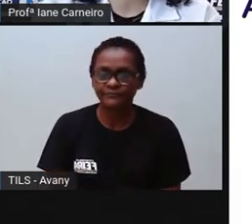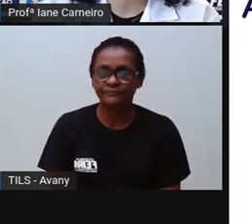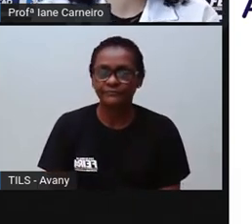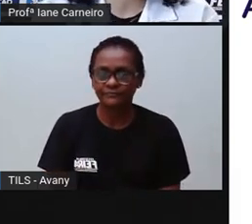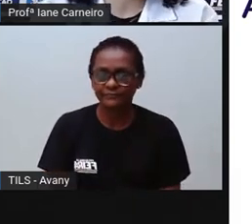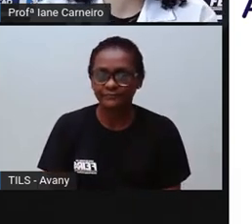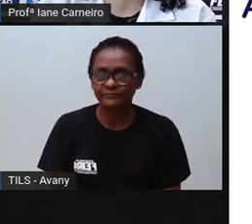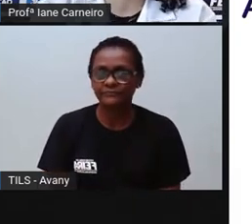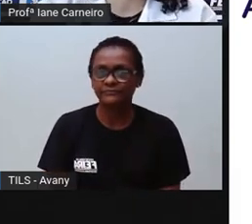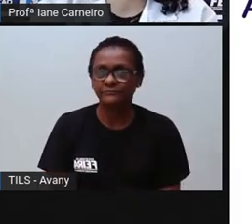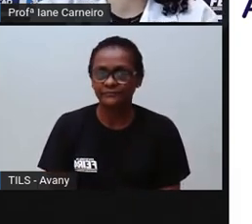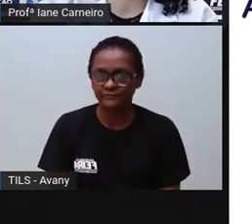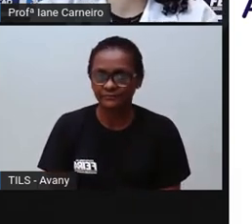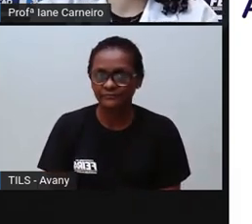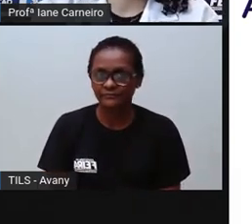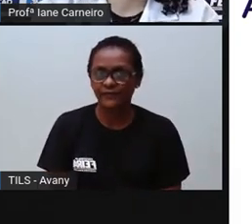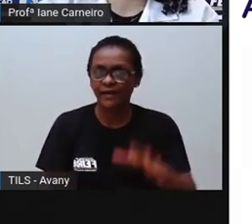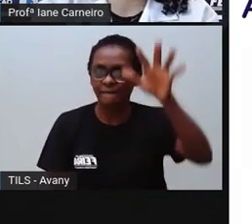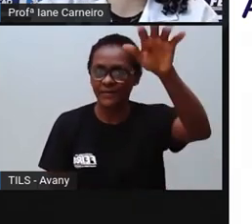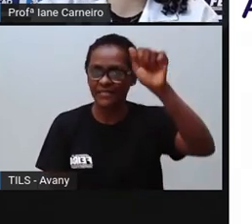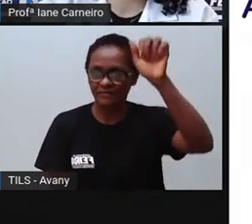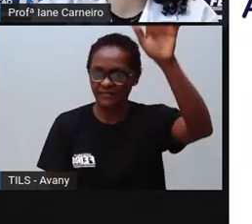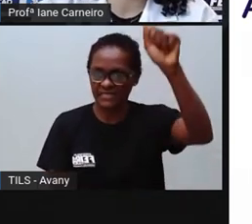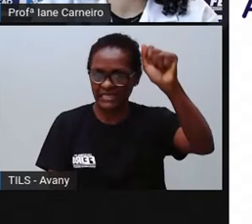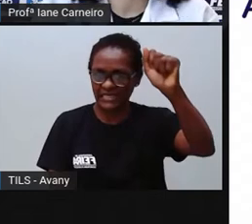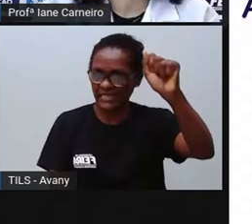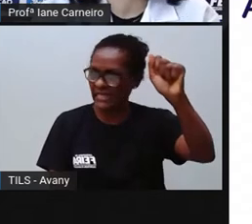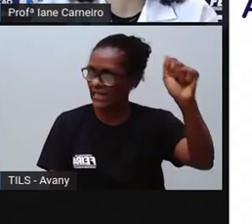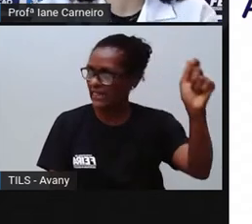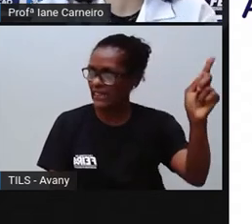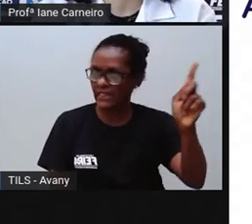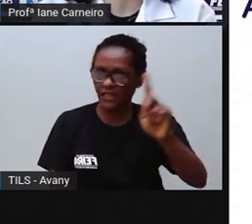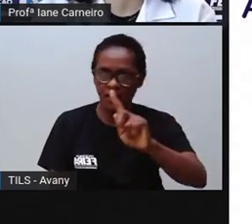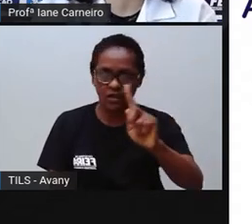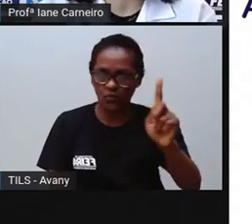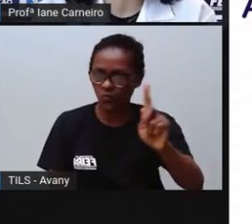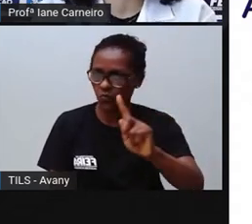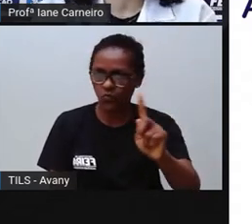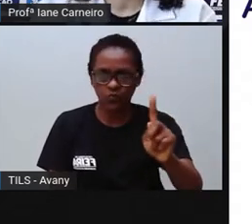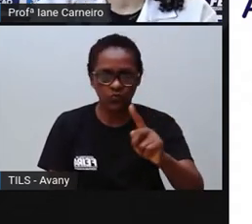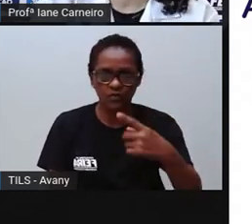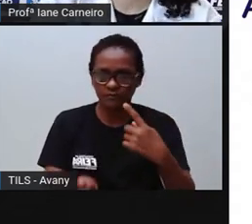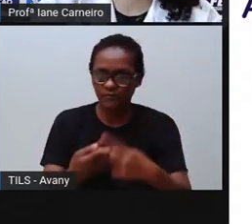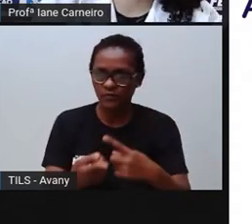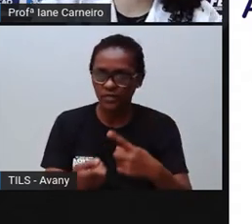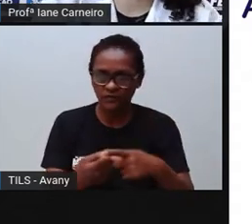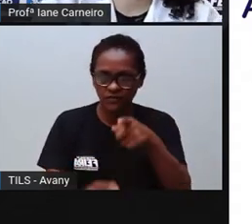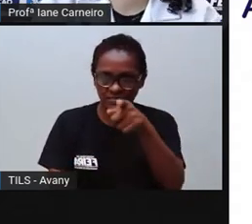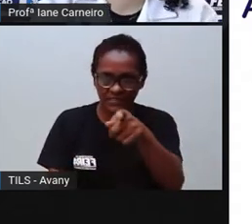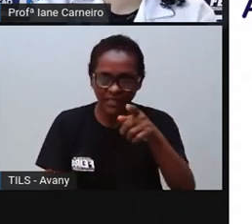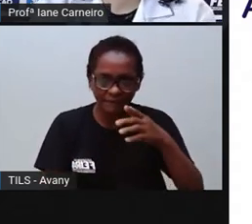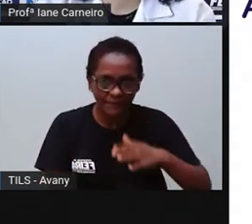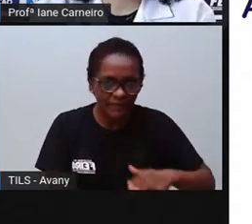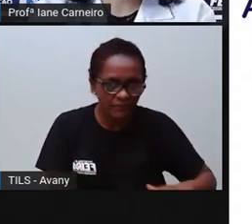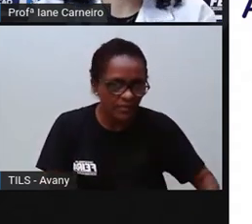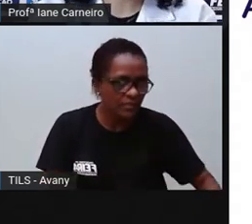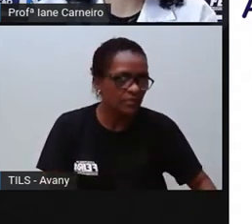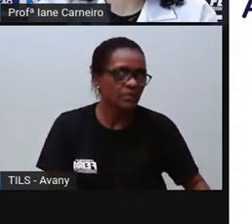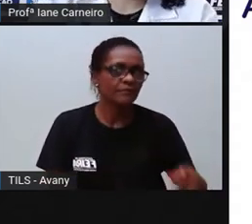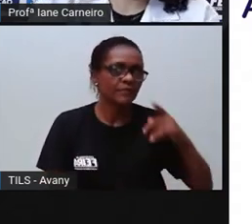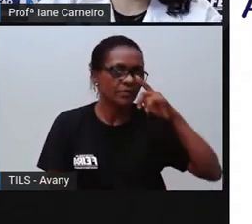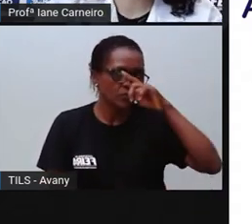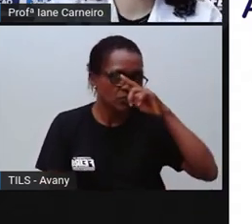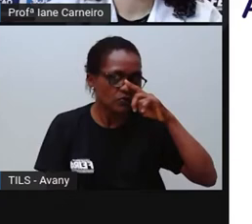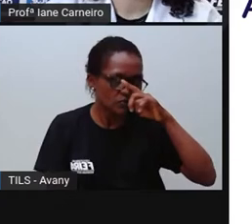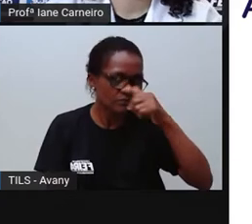então nada de pegar coisas, né, que a mamãe guardou, que se a mamãe guardou no alto, é porque quer dizer que você não deve pegar,